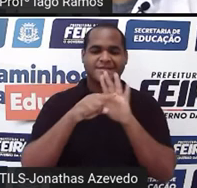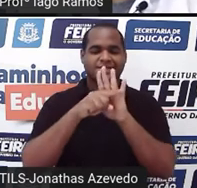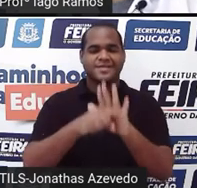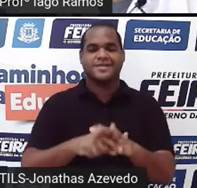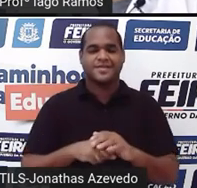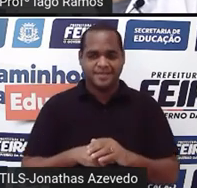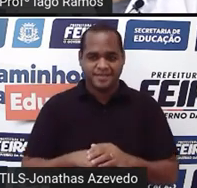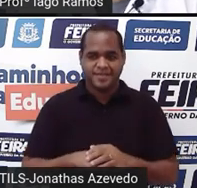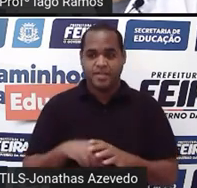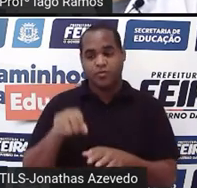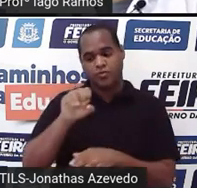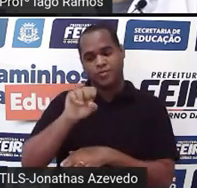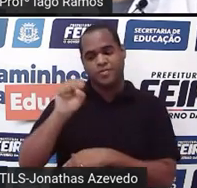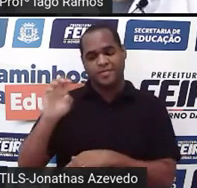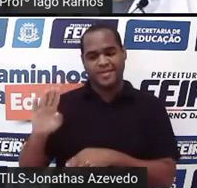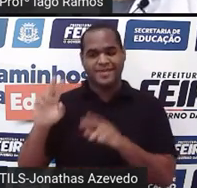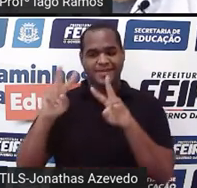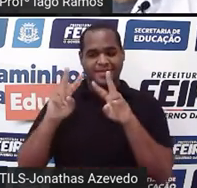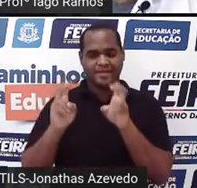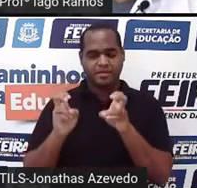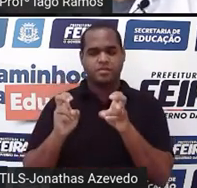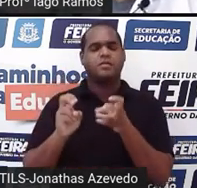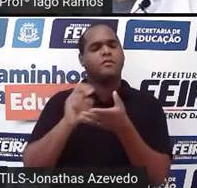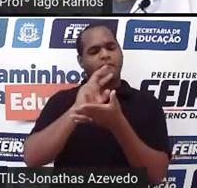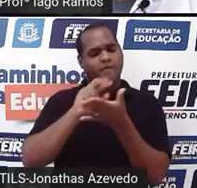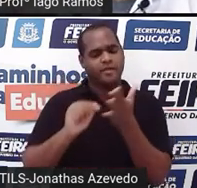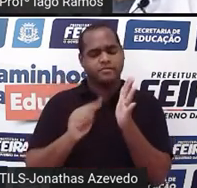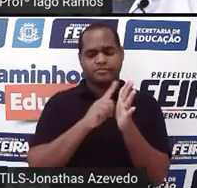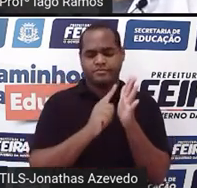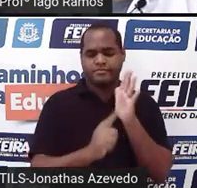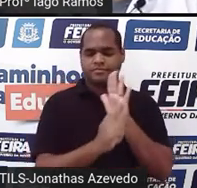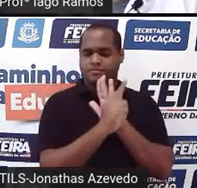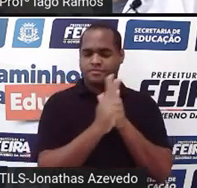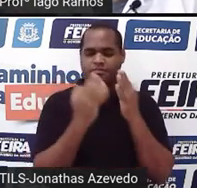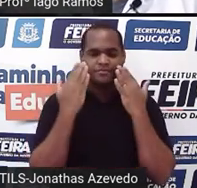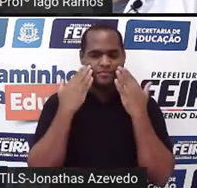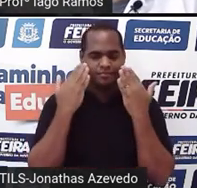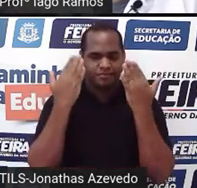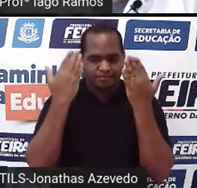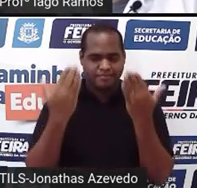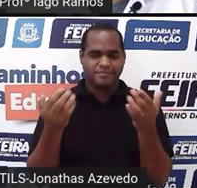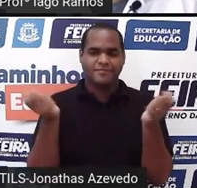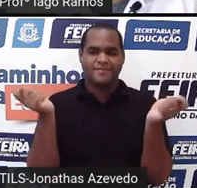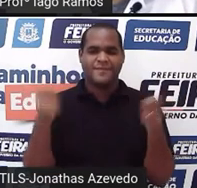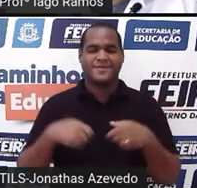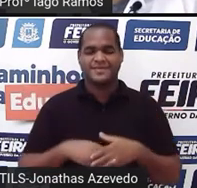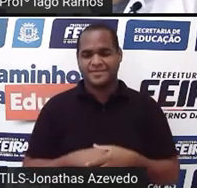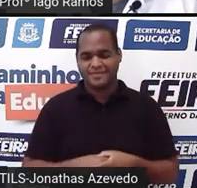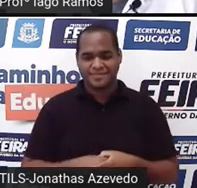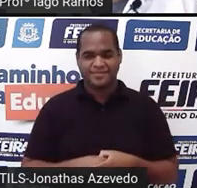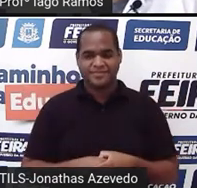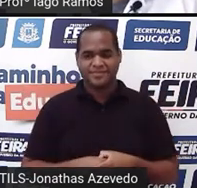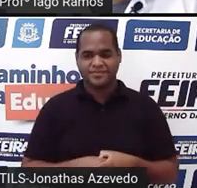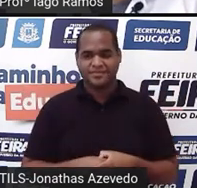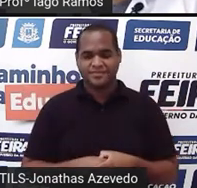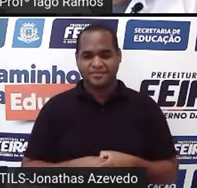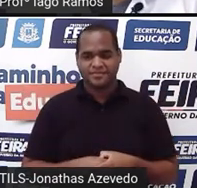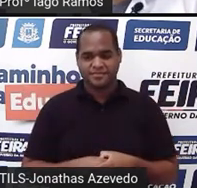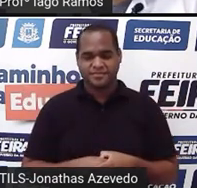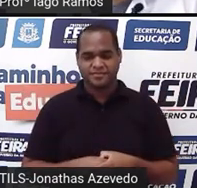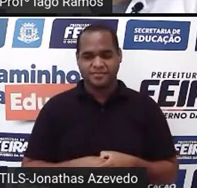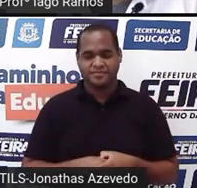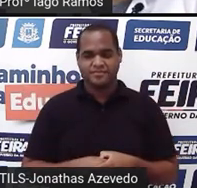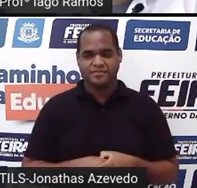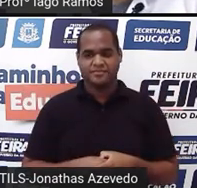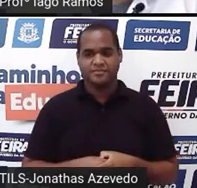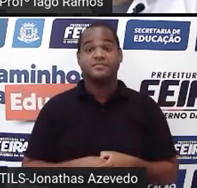gráficos, né, podem apresentar esse subtítulo aí. Tá bom? E aí, quando a